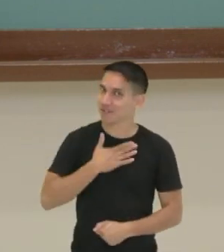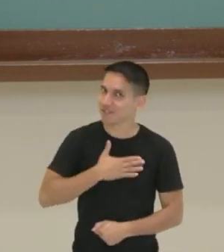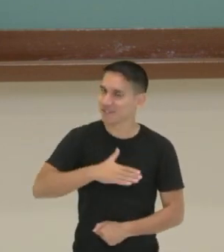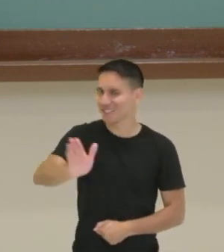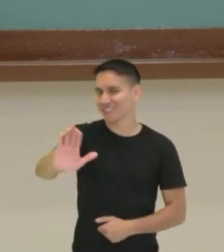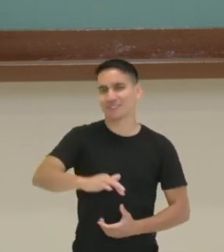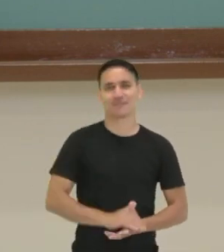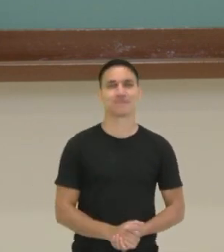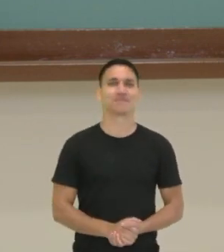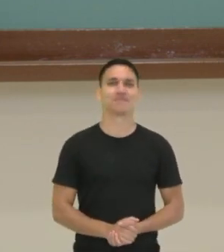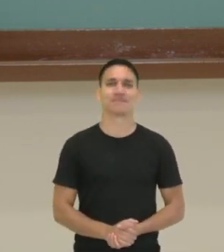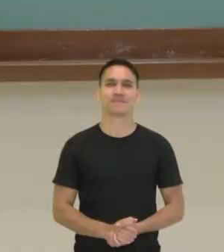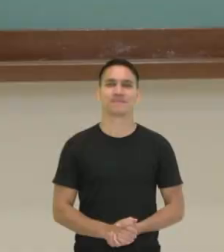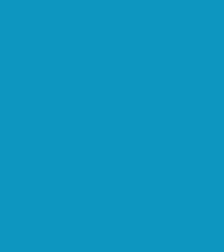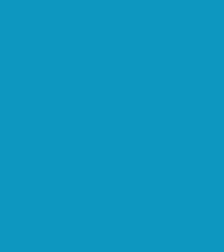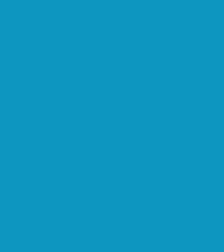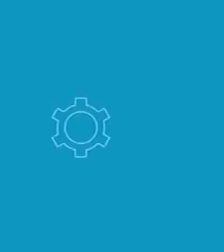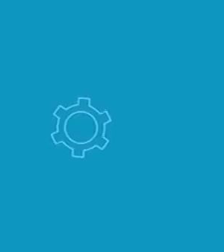gostado e até breve!